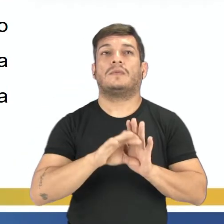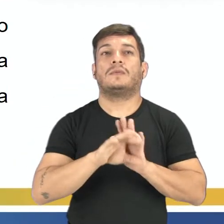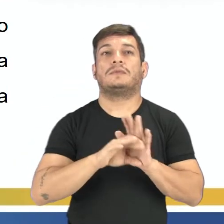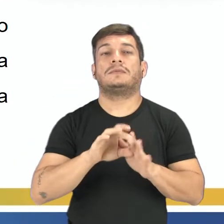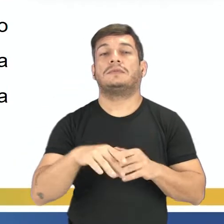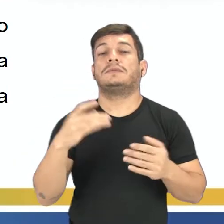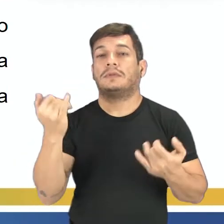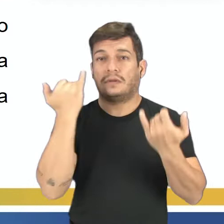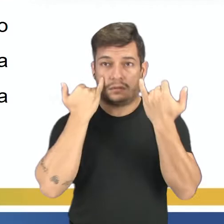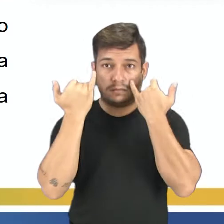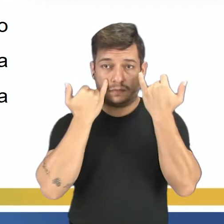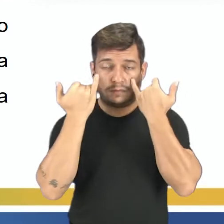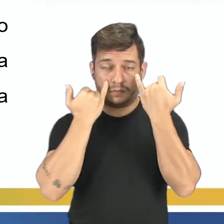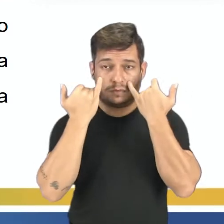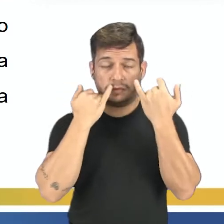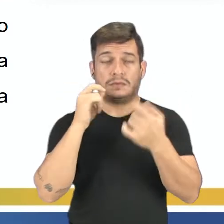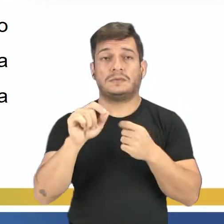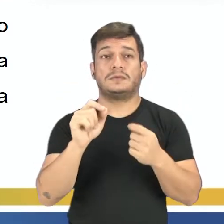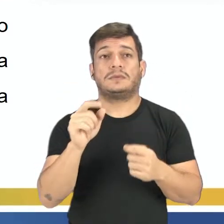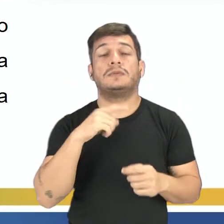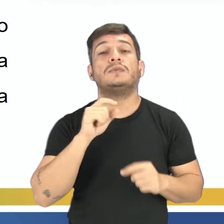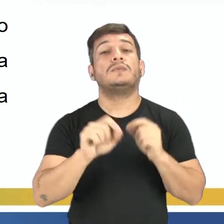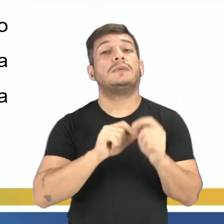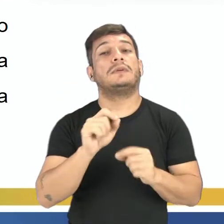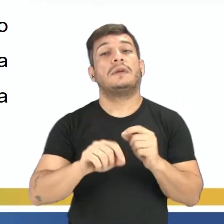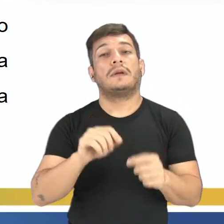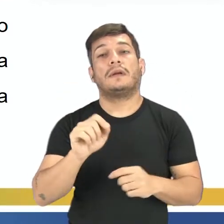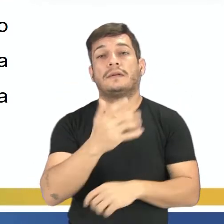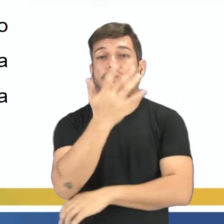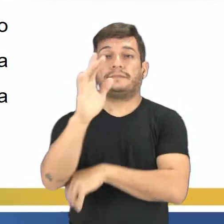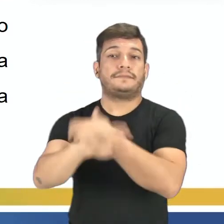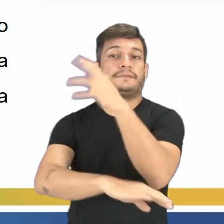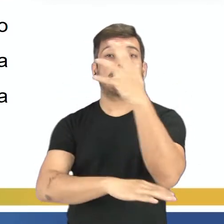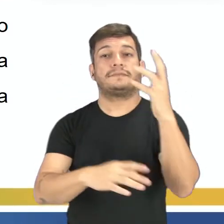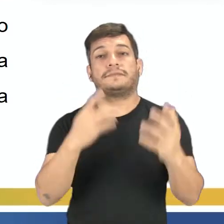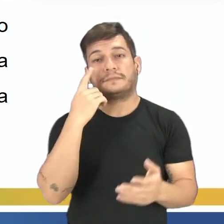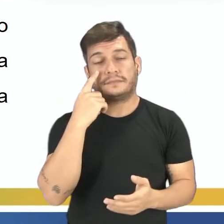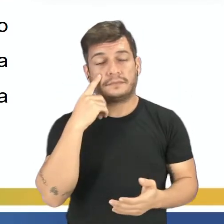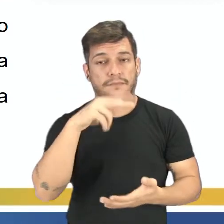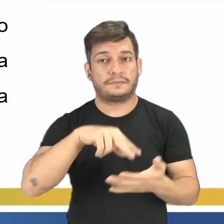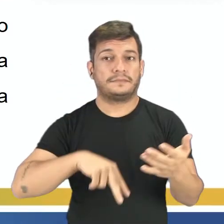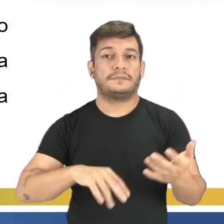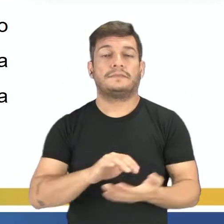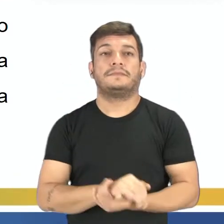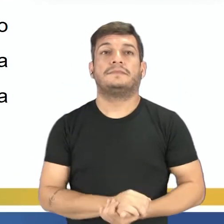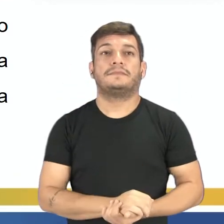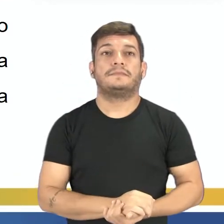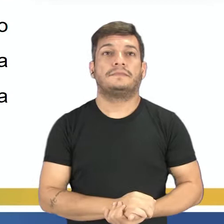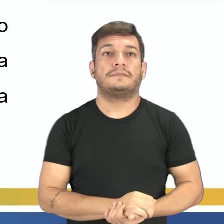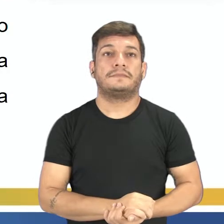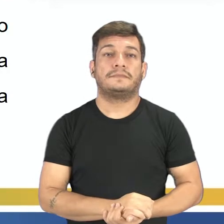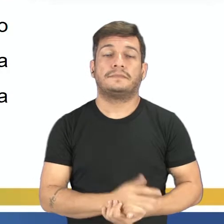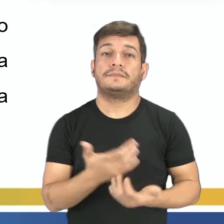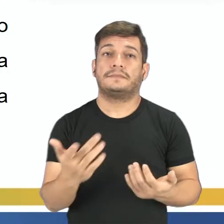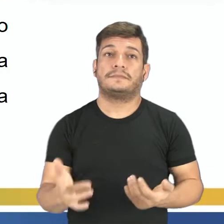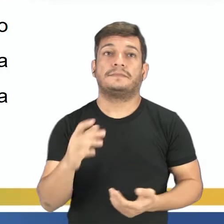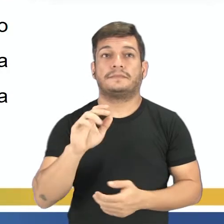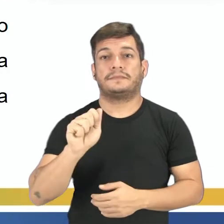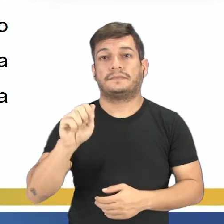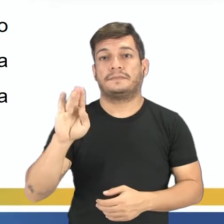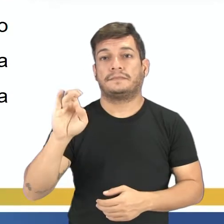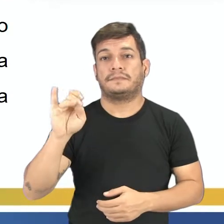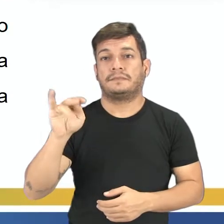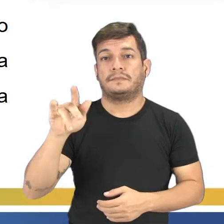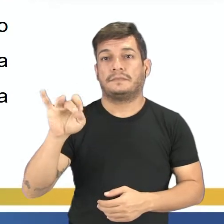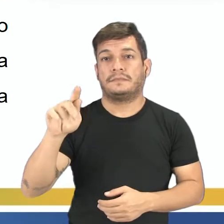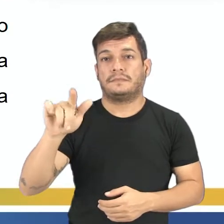informações a respeito do que é ambientalismo? Acompanhem comigo a leitura. O ambientalismo, ou